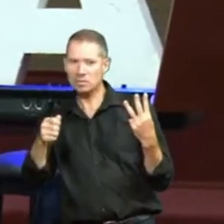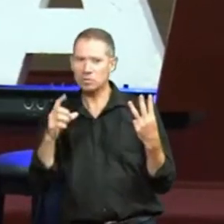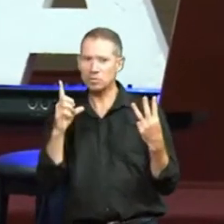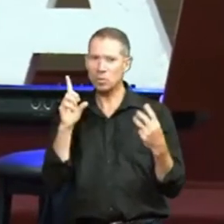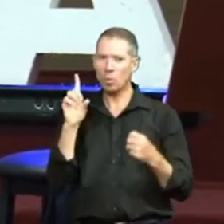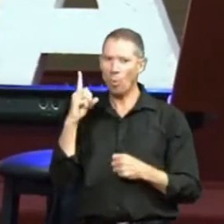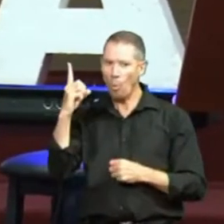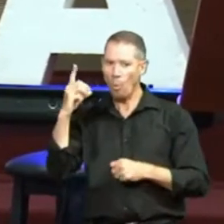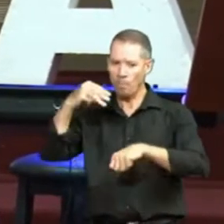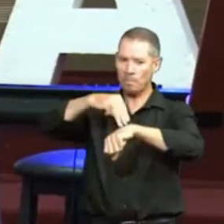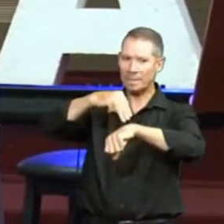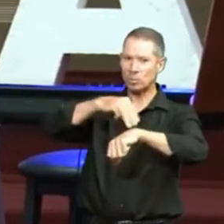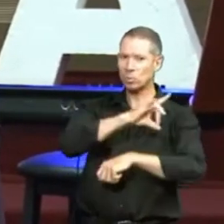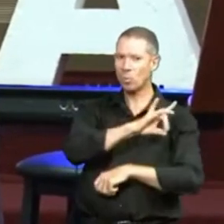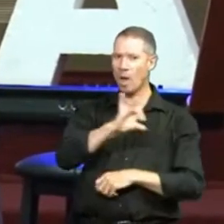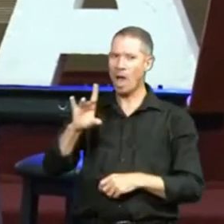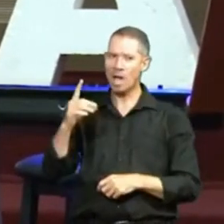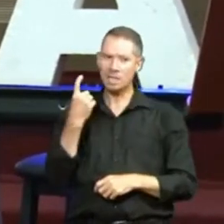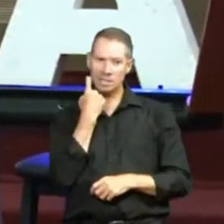de sexta-feira.